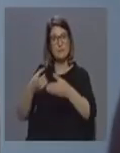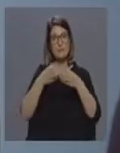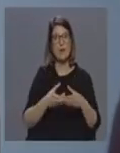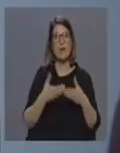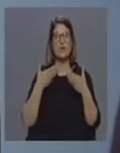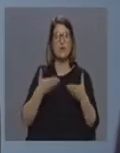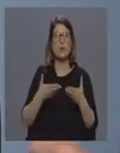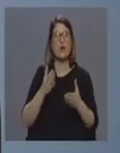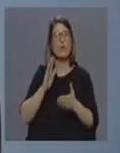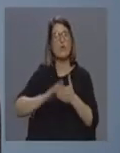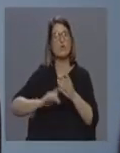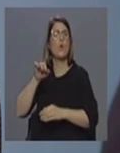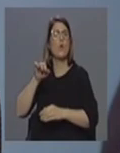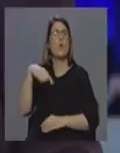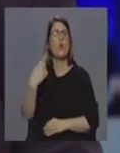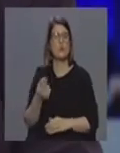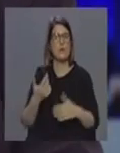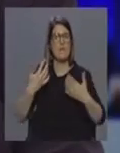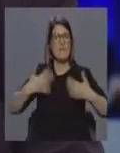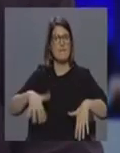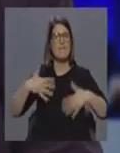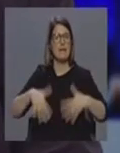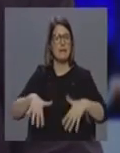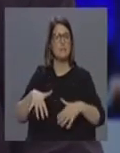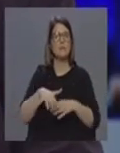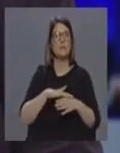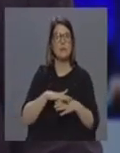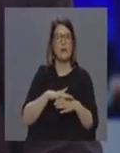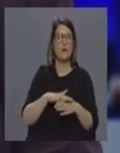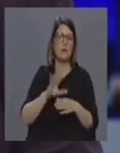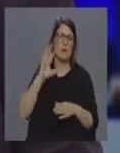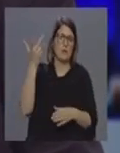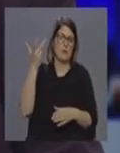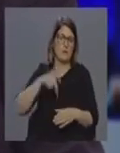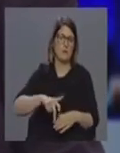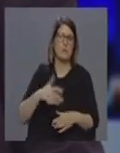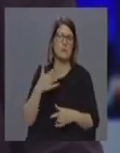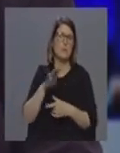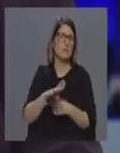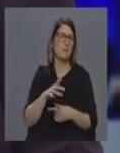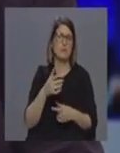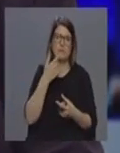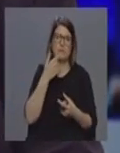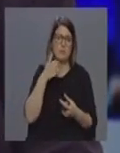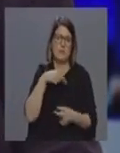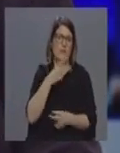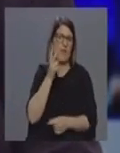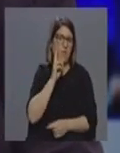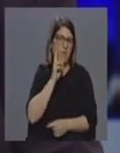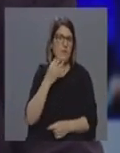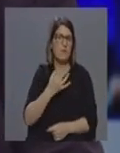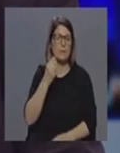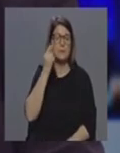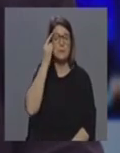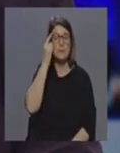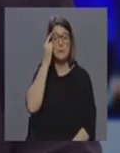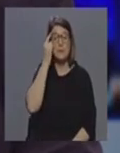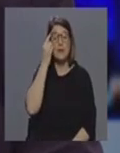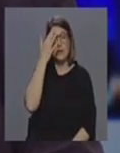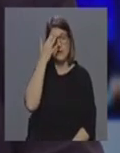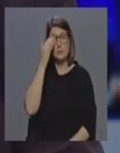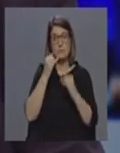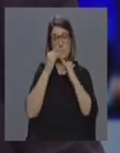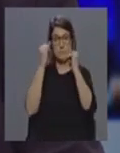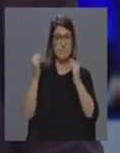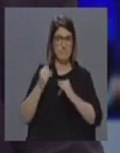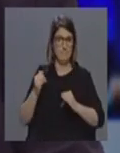outros que no terreno poderão ter cenários daquilo que nós vemos e estamos a falar em cenários daquilo que vemos na televisão eu acho a nível internacional